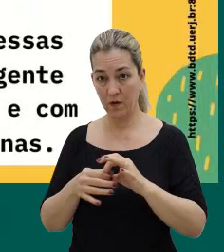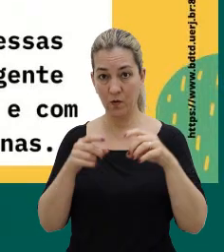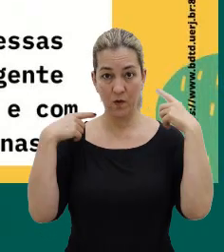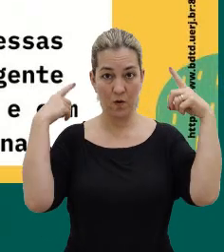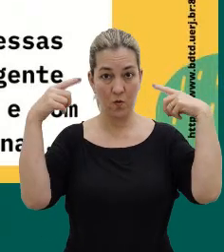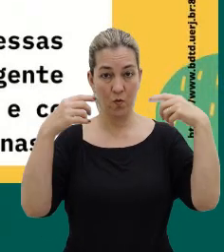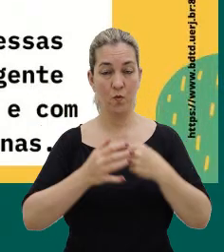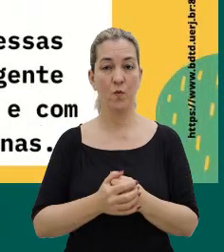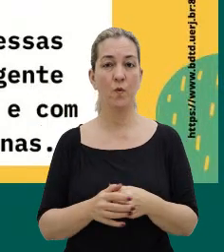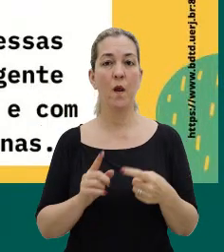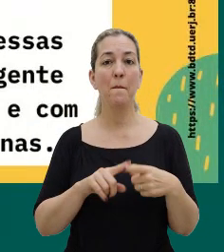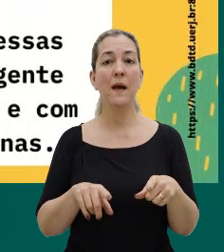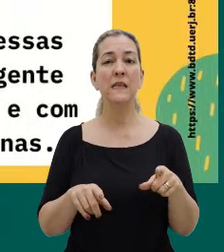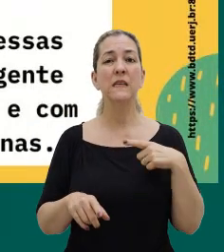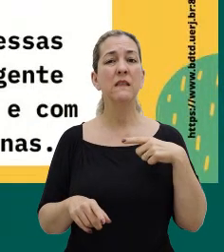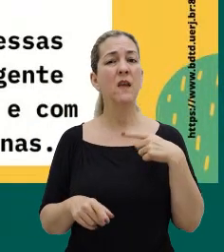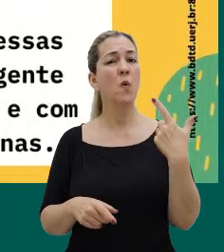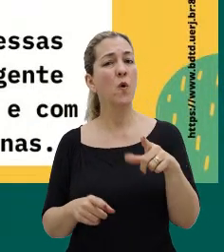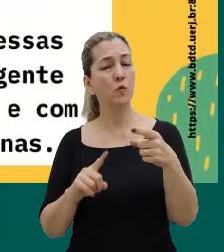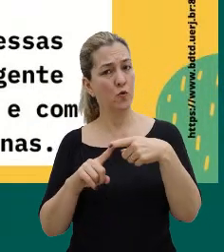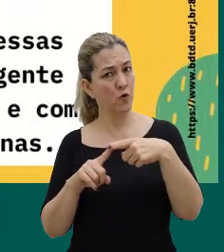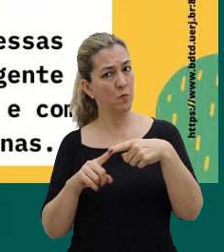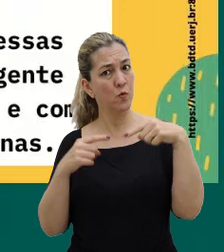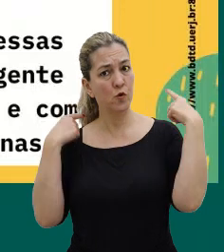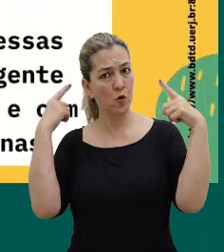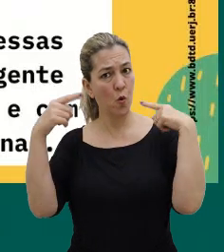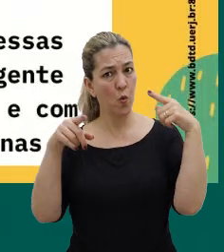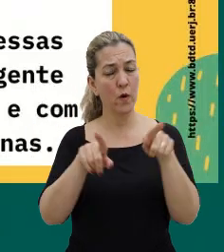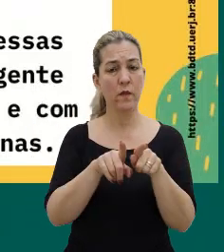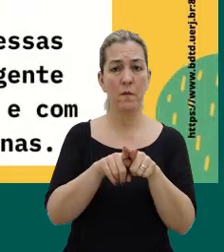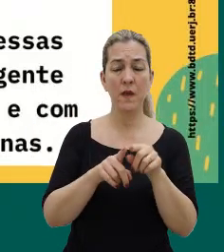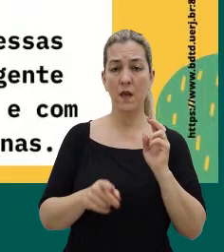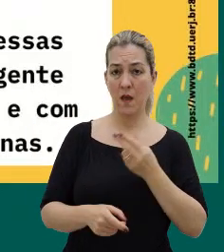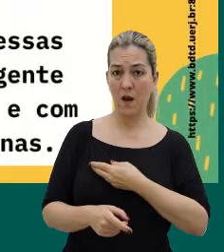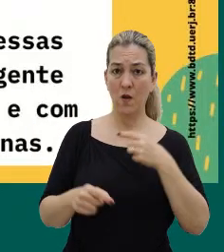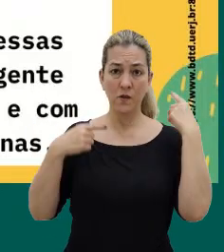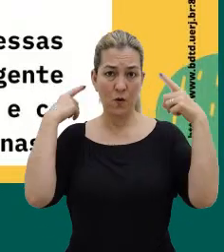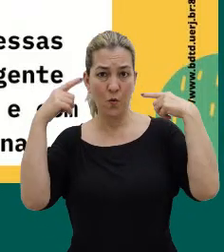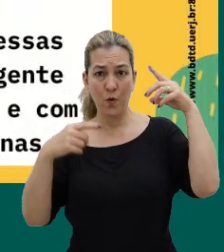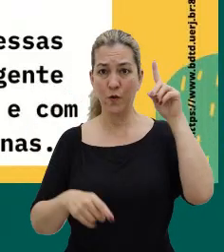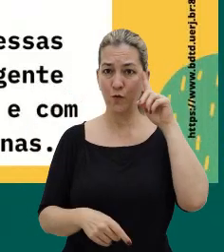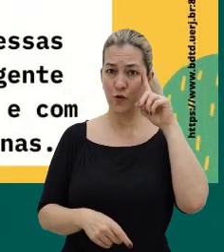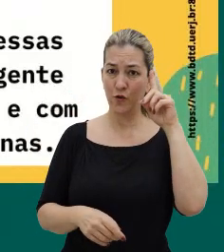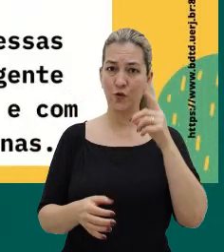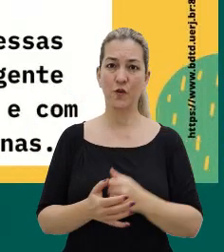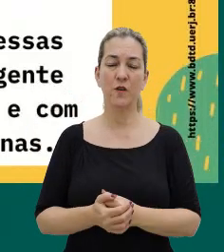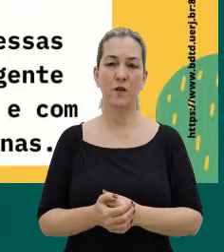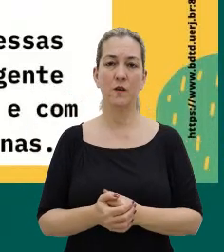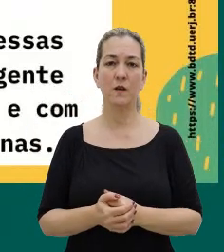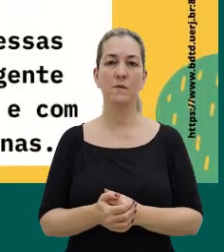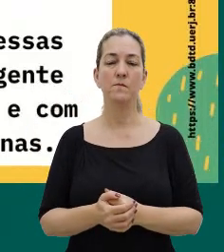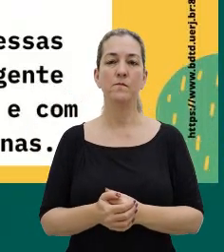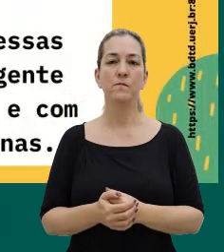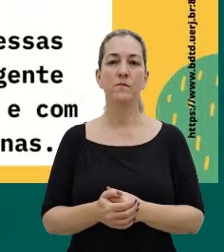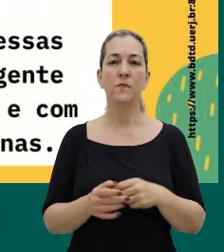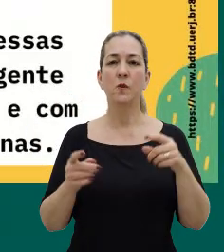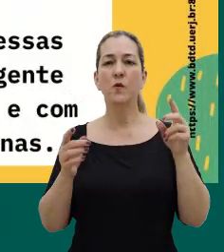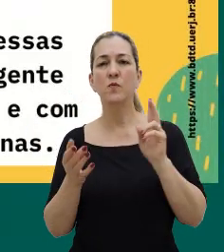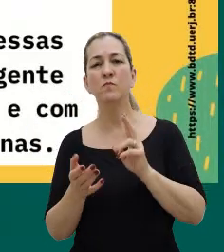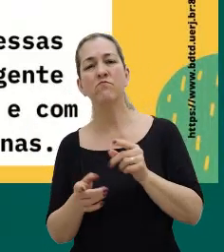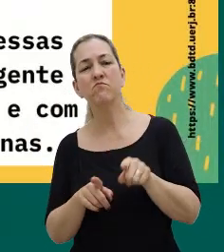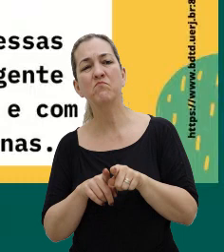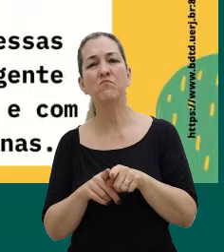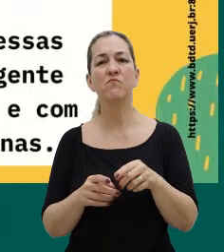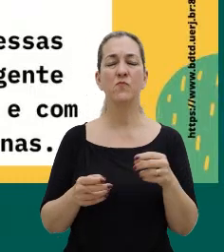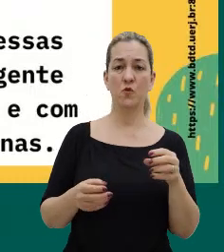e que, além disso, existe outro tipo de loucura também, que é a nossa loucura cotidiana, né, que ela está repleta de descontinuidades,